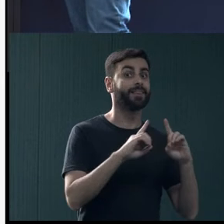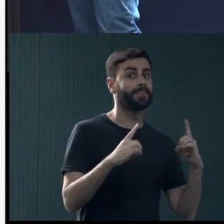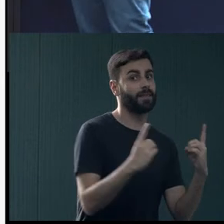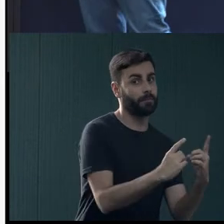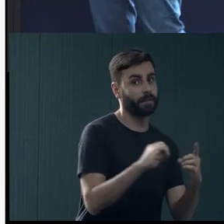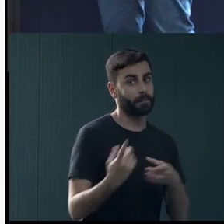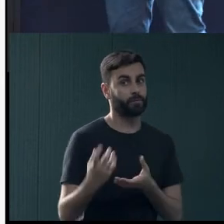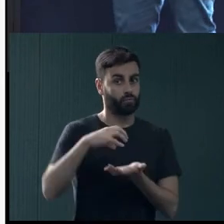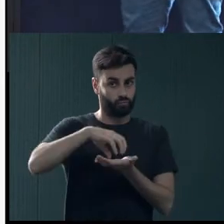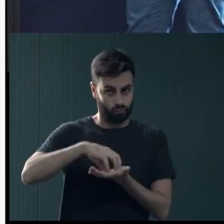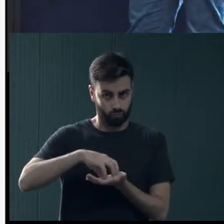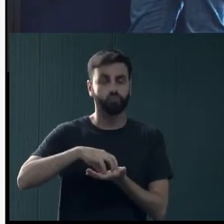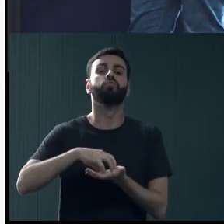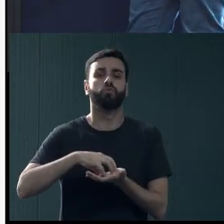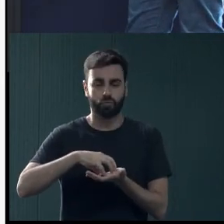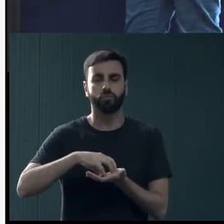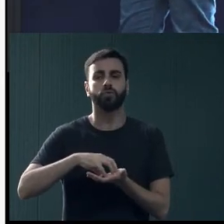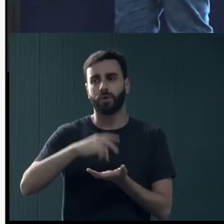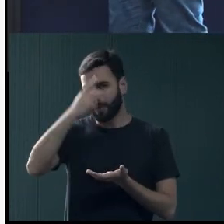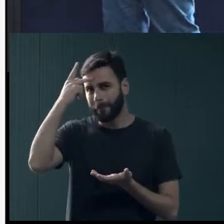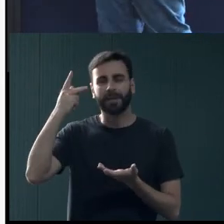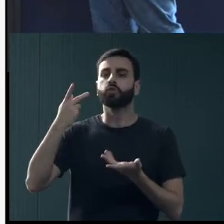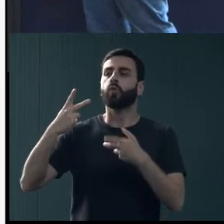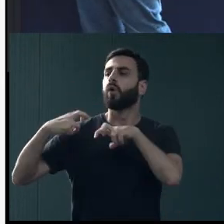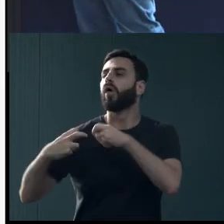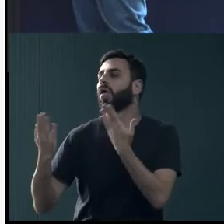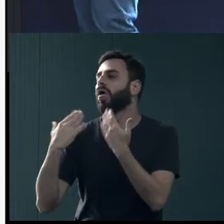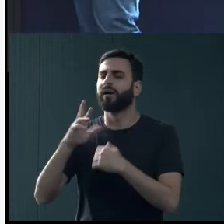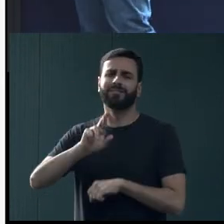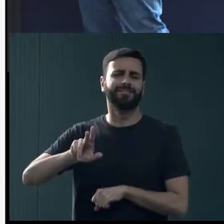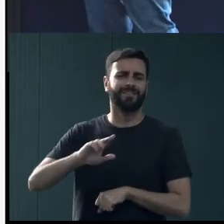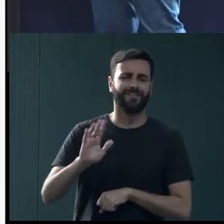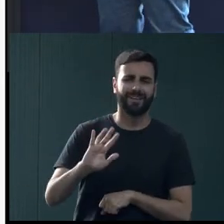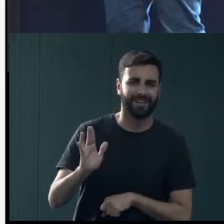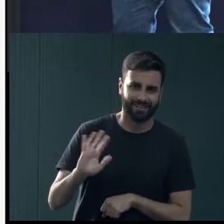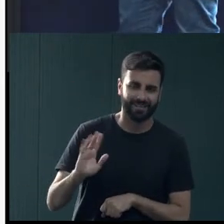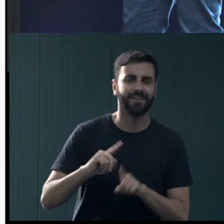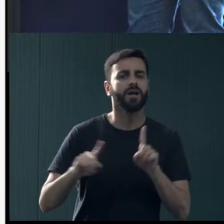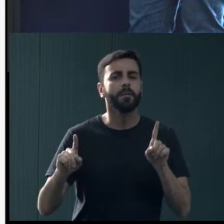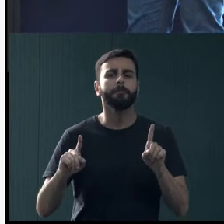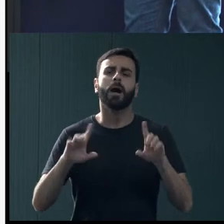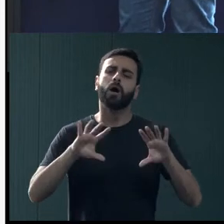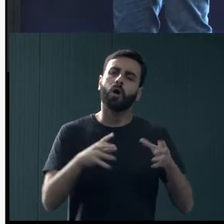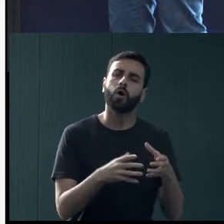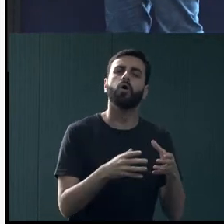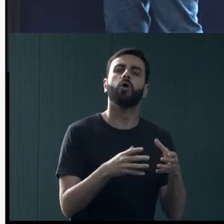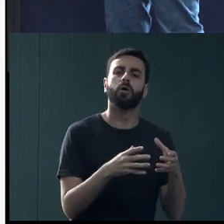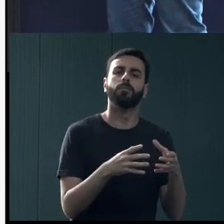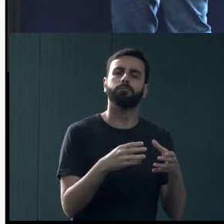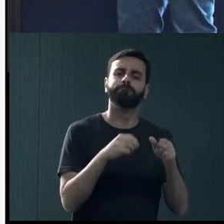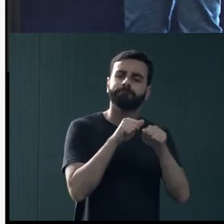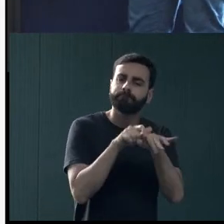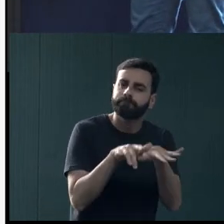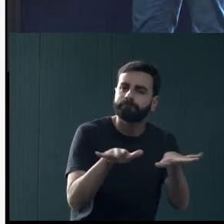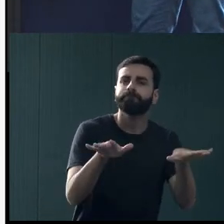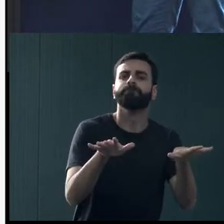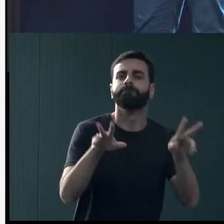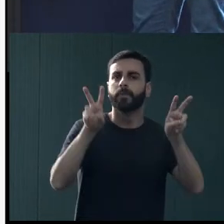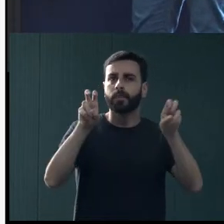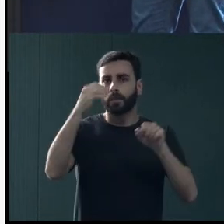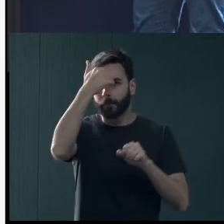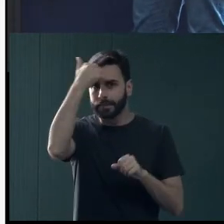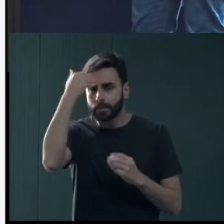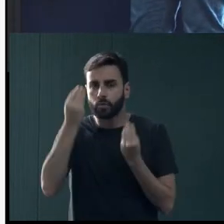ou institutos. As pessoas não vão ter que atender, não é essa a ideia, mas pelo menos um grupo que difunda ali as questões de saúde